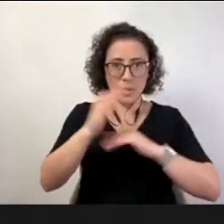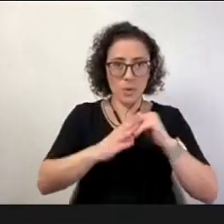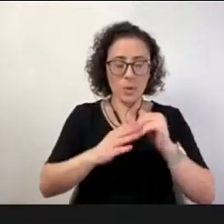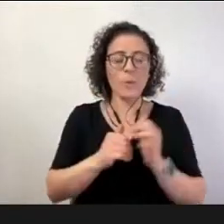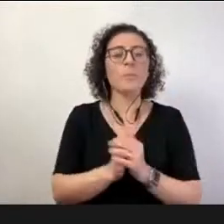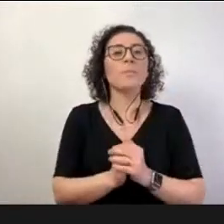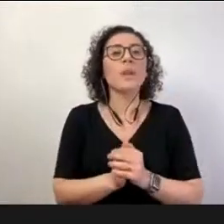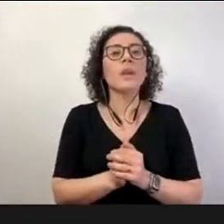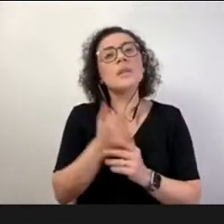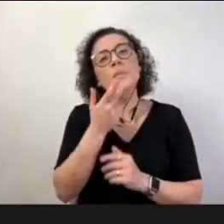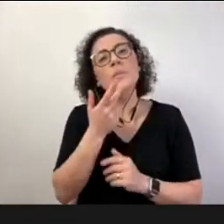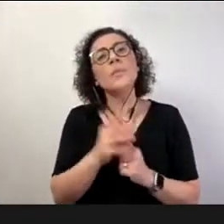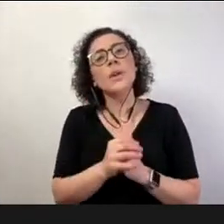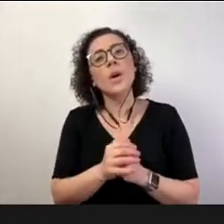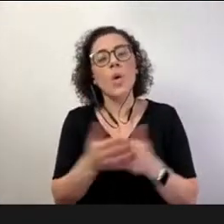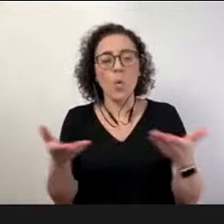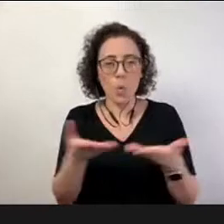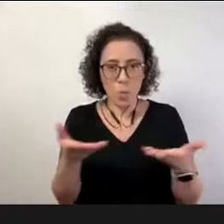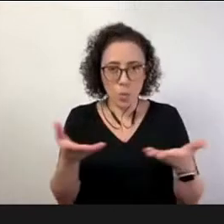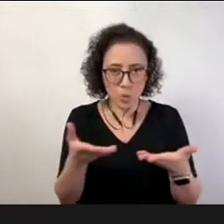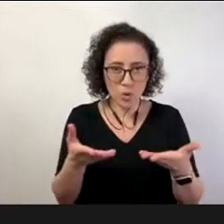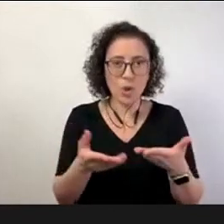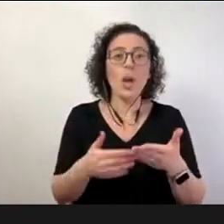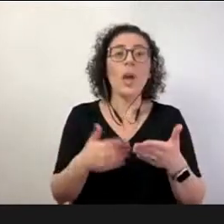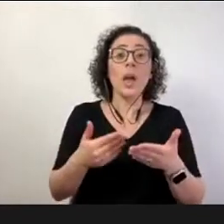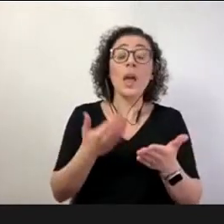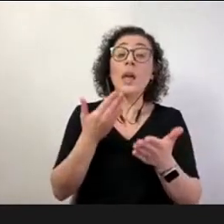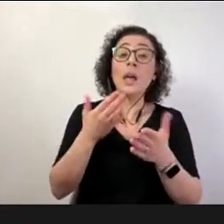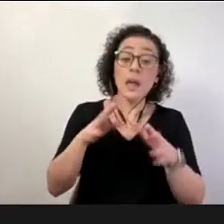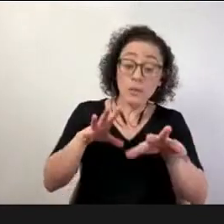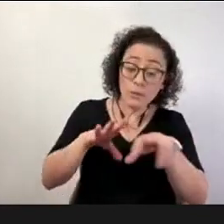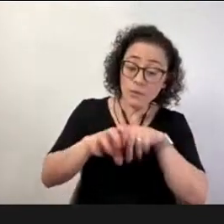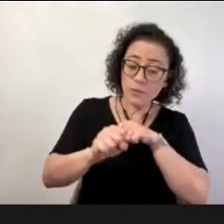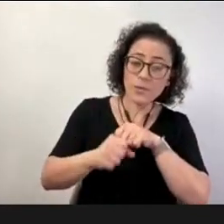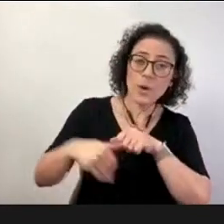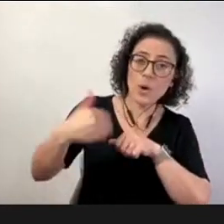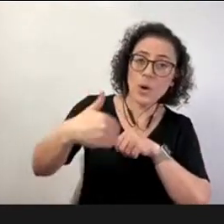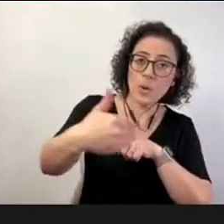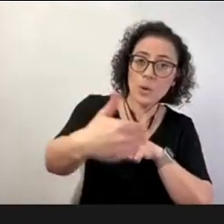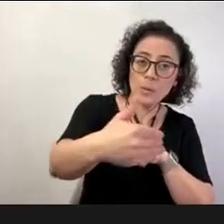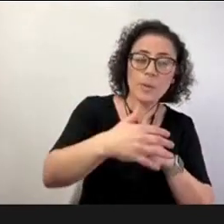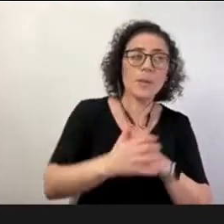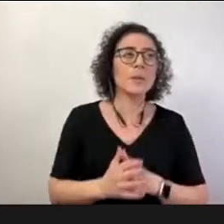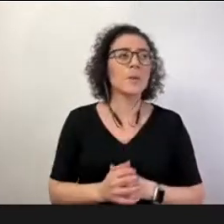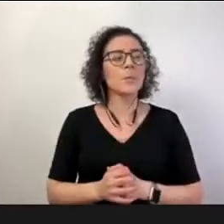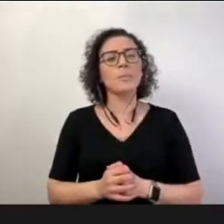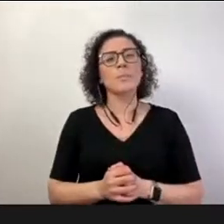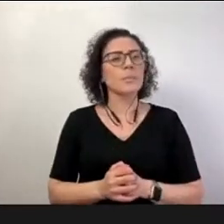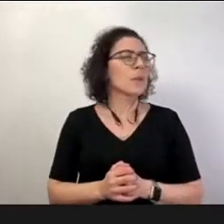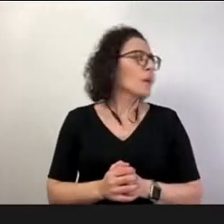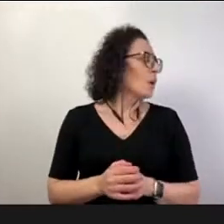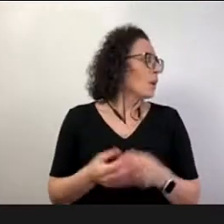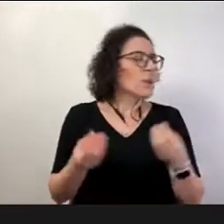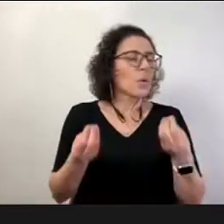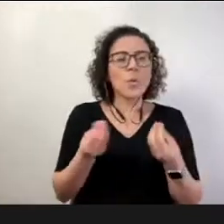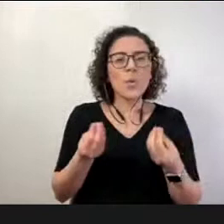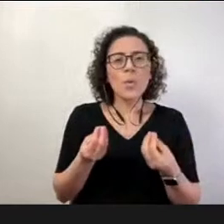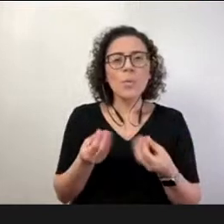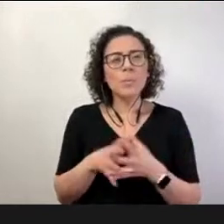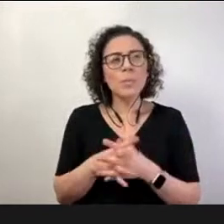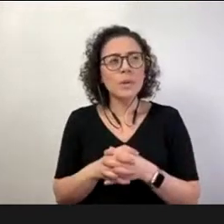nossa conversa de hoje nesse processo de ruptura e trazer um pouquinho sobre vínculos e sobre